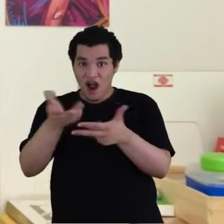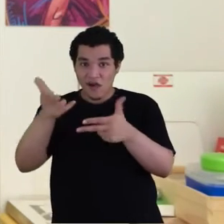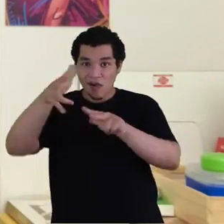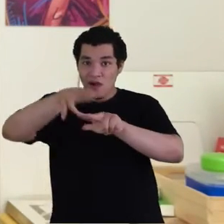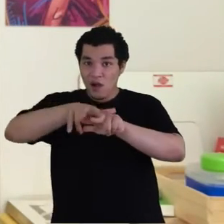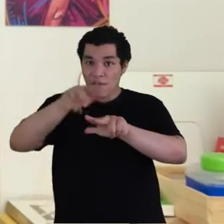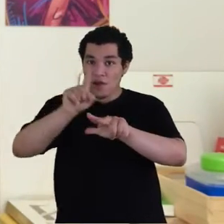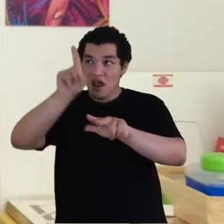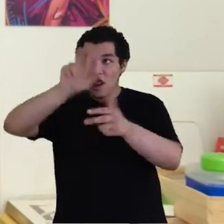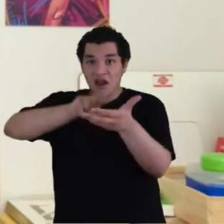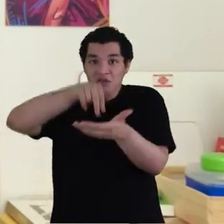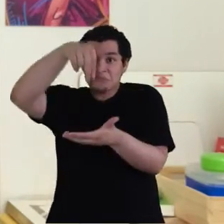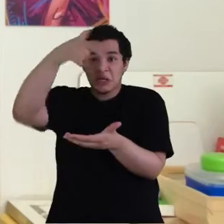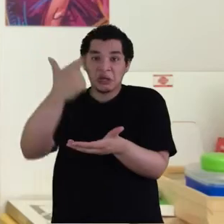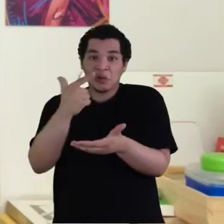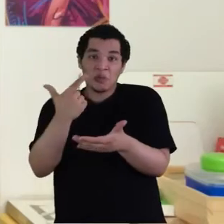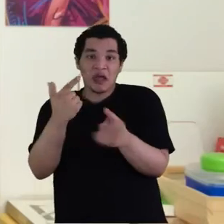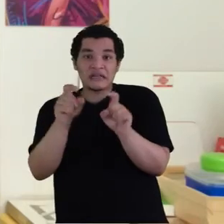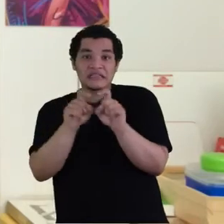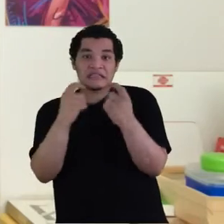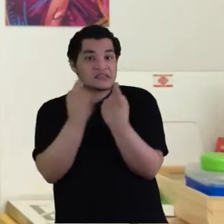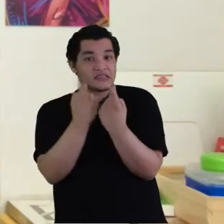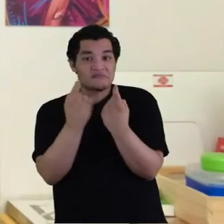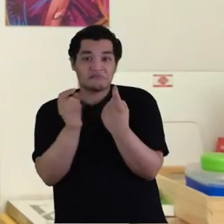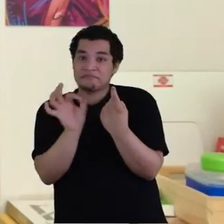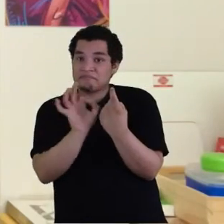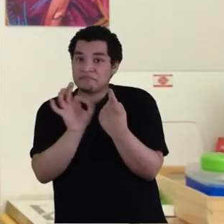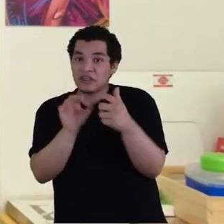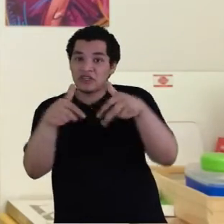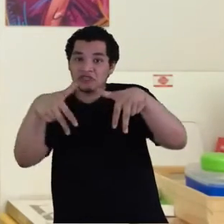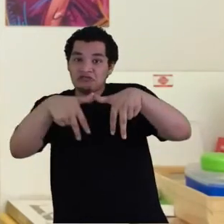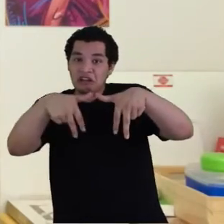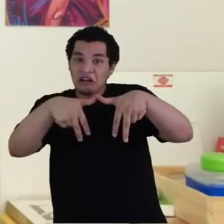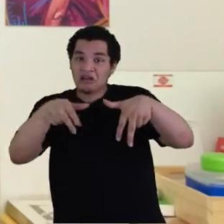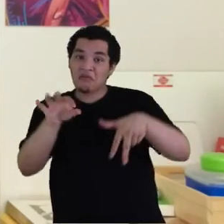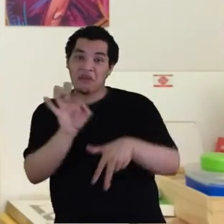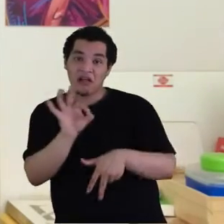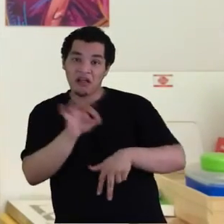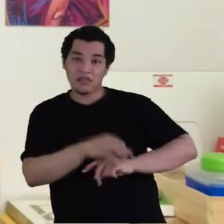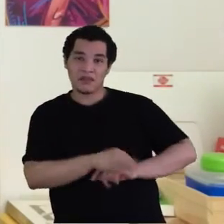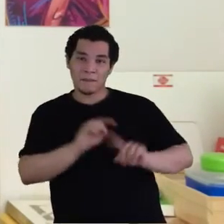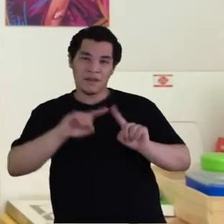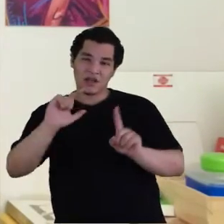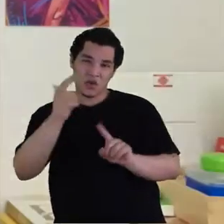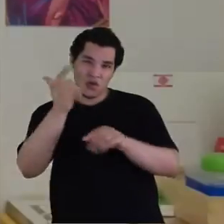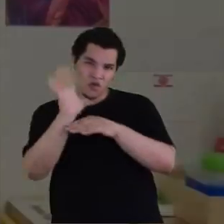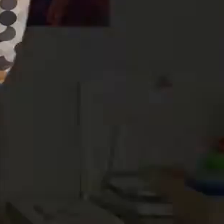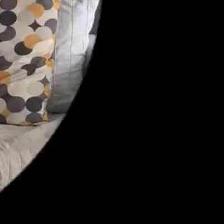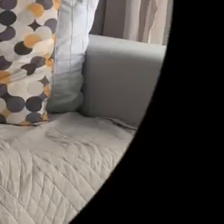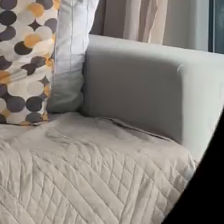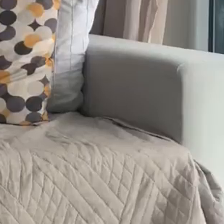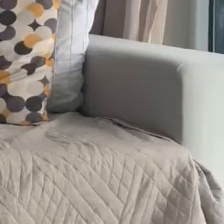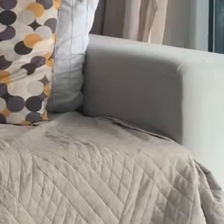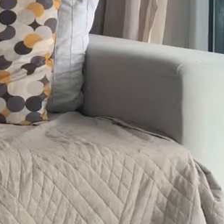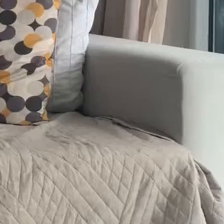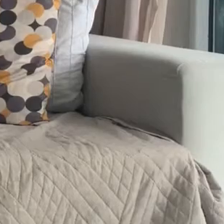Espírito mesmo não tem sexo. Mas isso aí a gente vai discutir em outro vídeo.